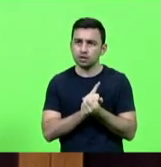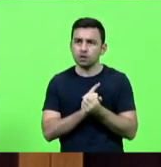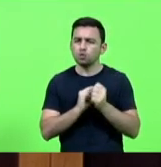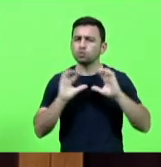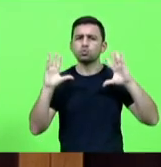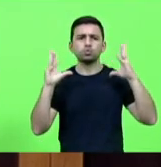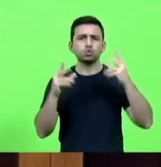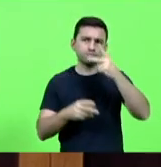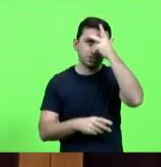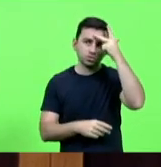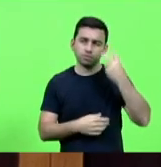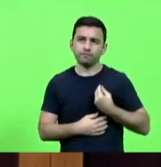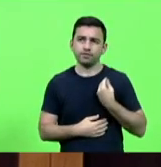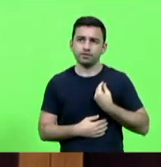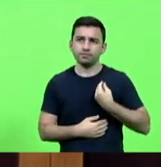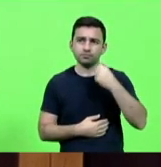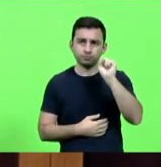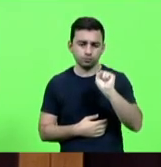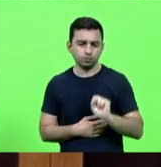moradores do nosso sul